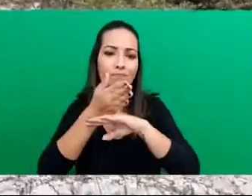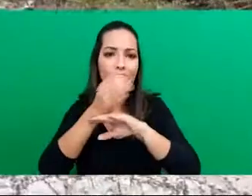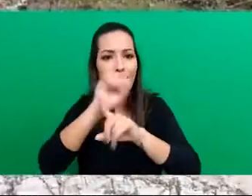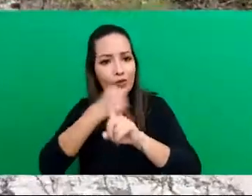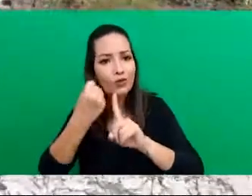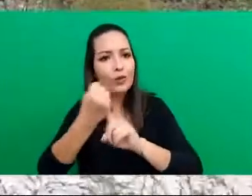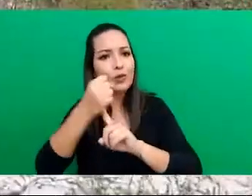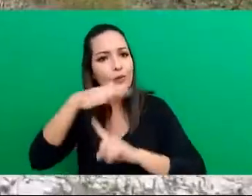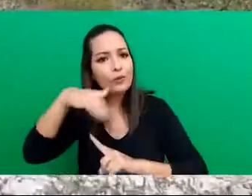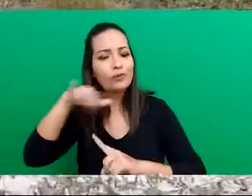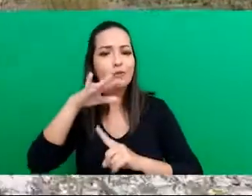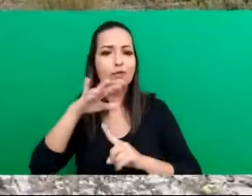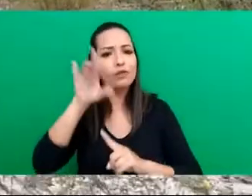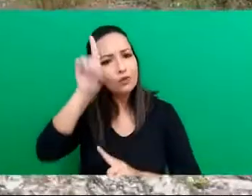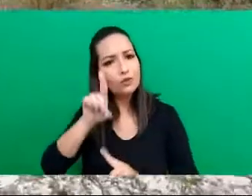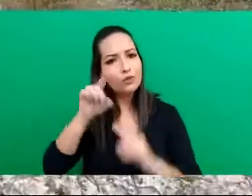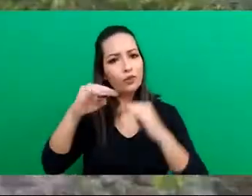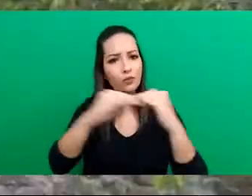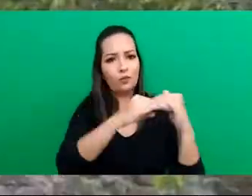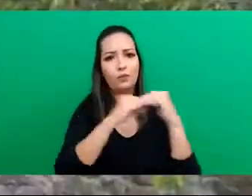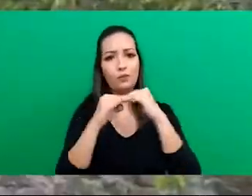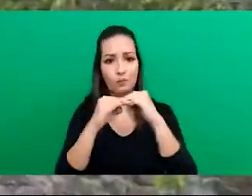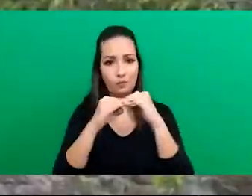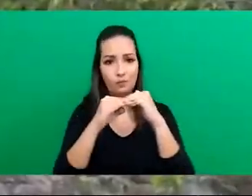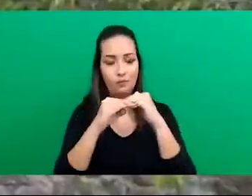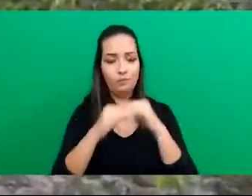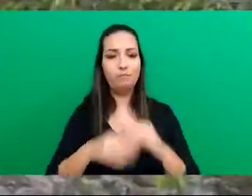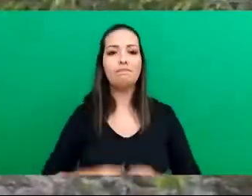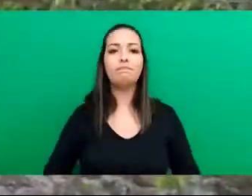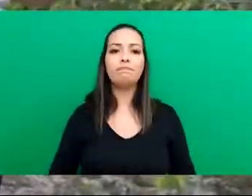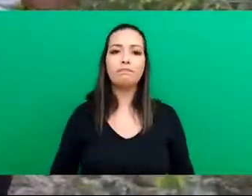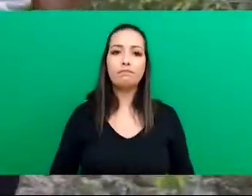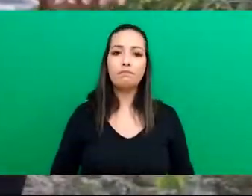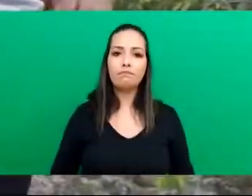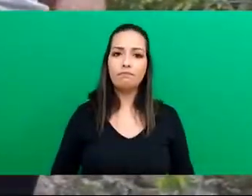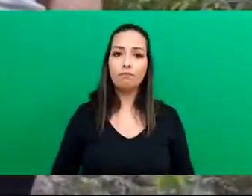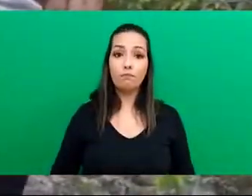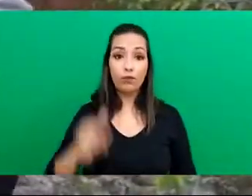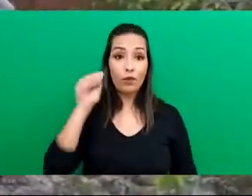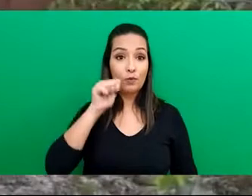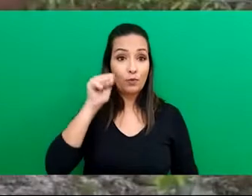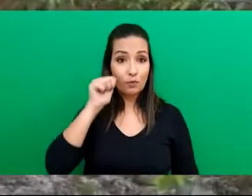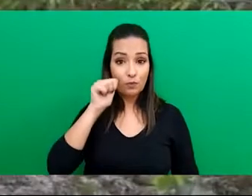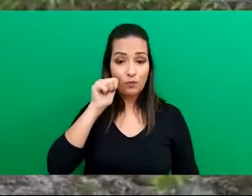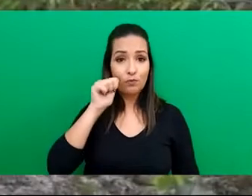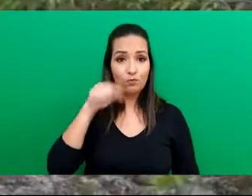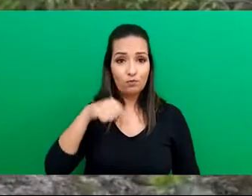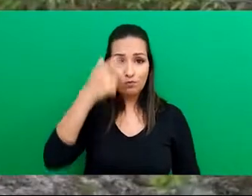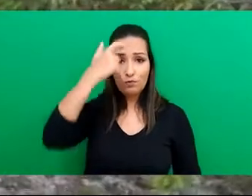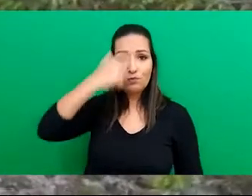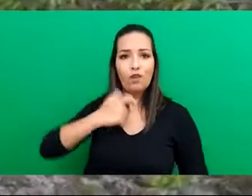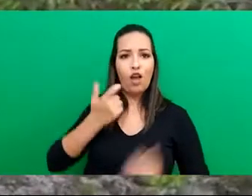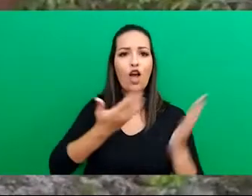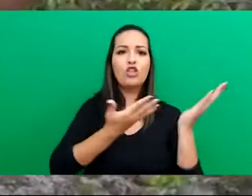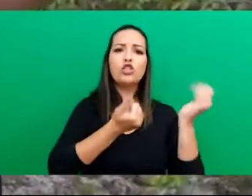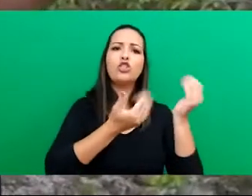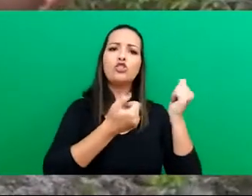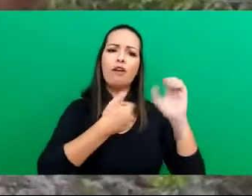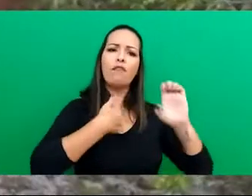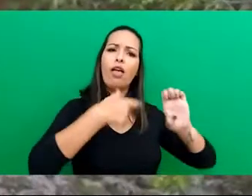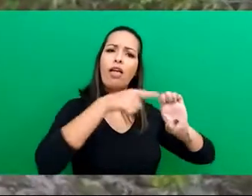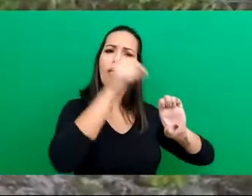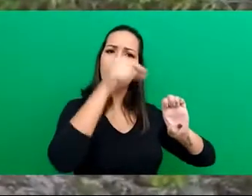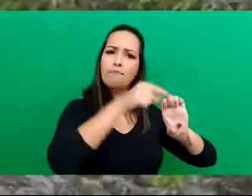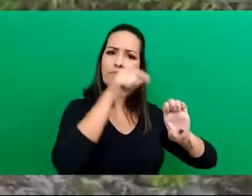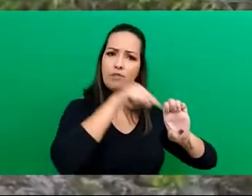sociedade com direitos iguais. O Movimento das Catedoras de Mangaba me formou. Me formou uma jovem empreendedora,